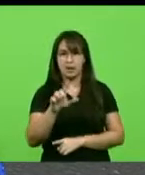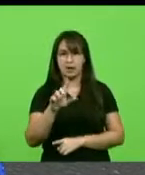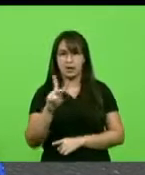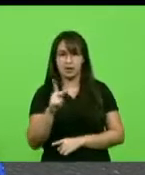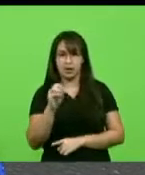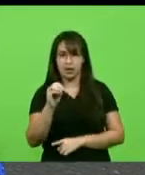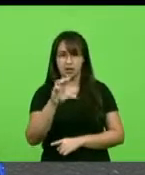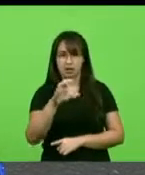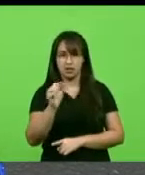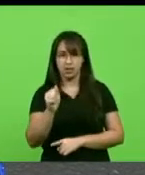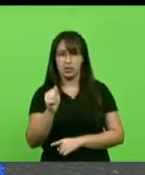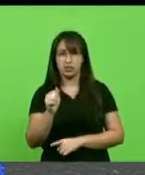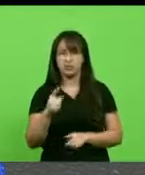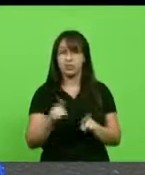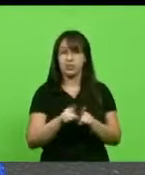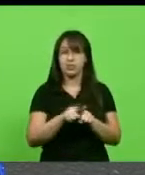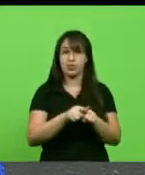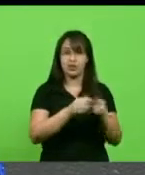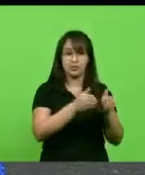que a duplicação Sul